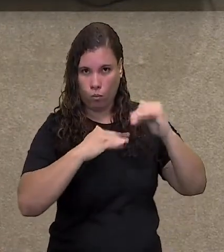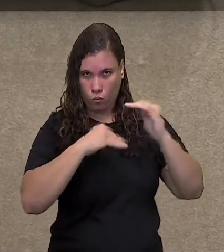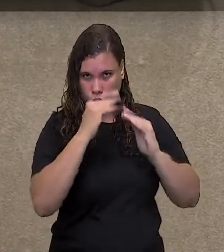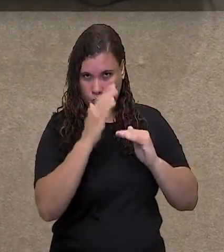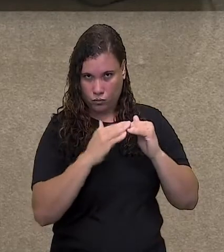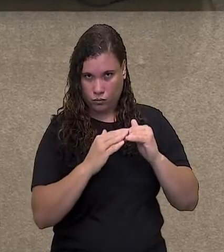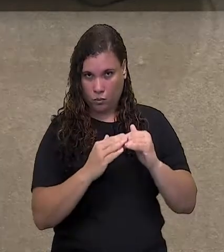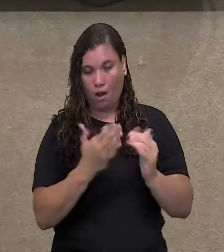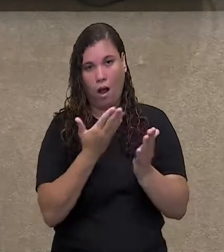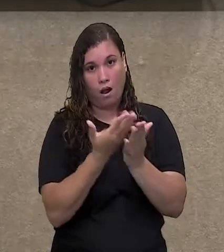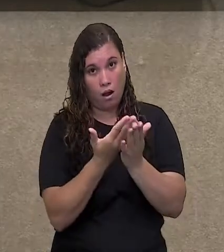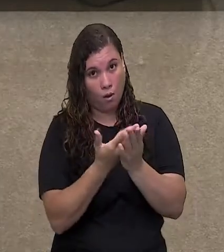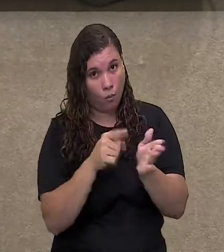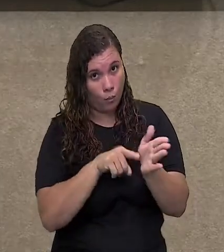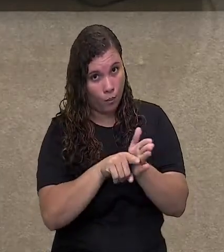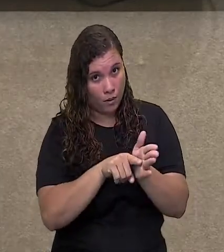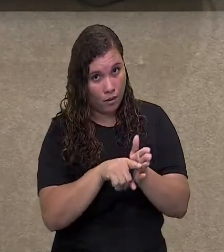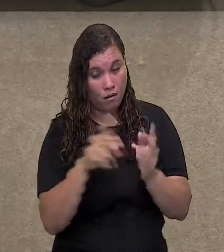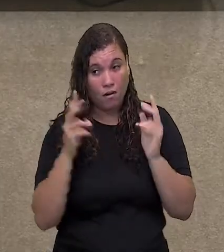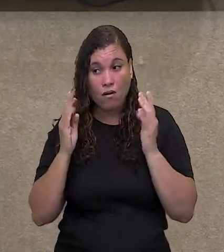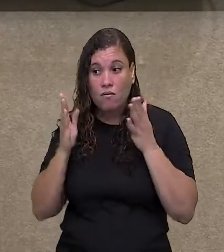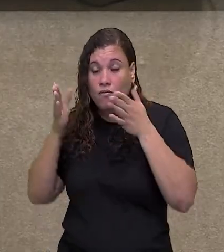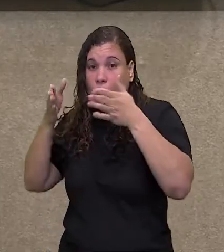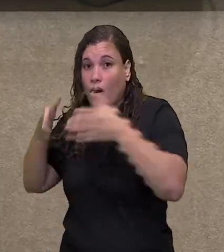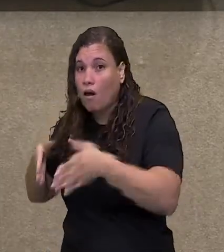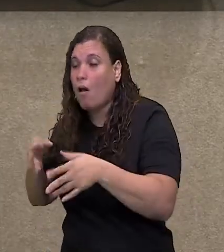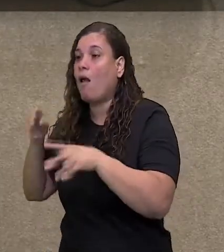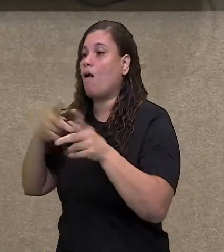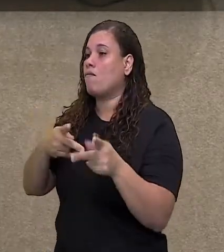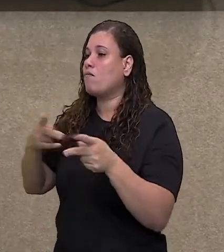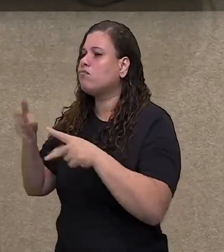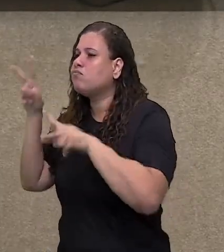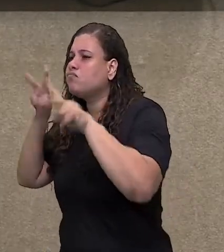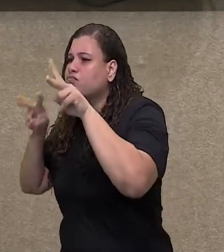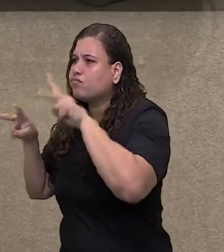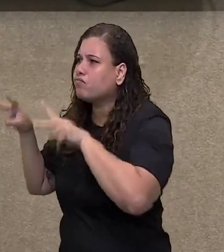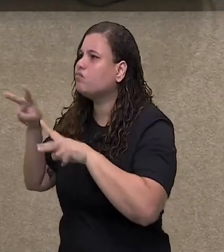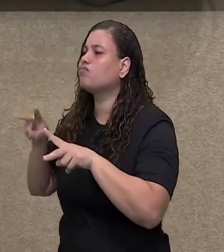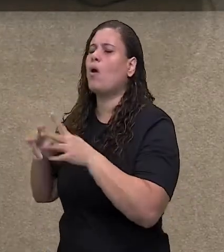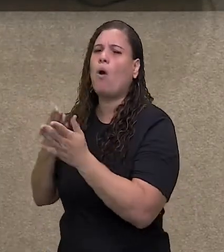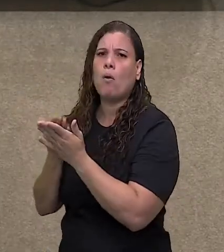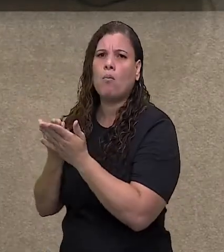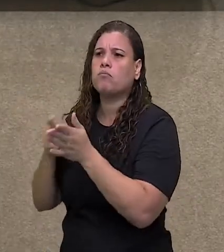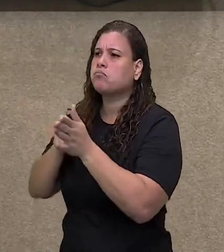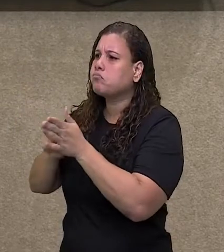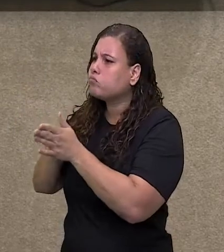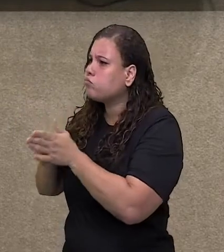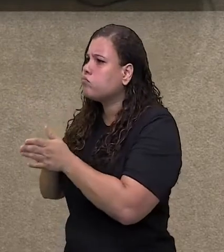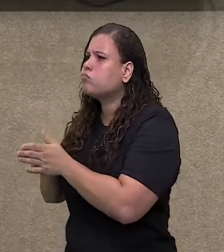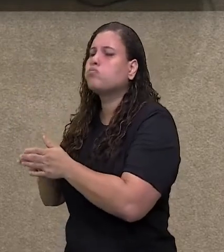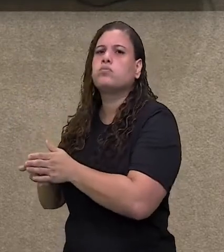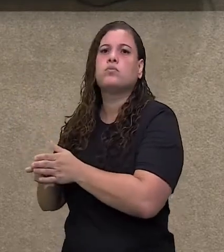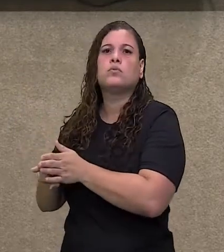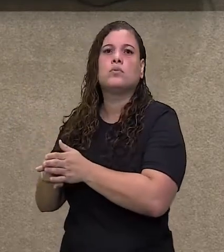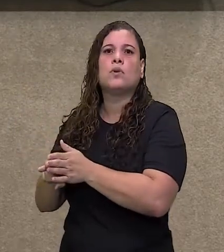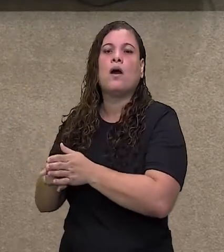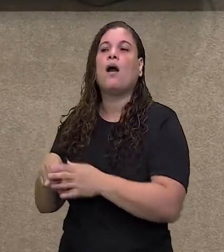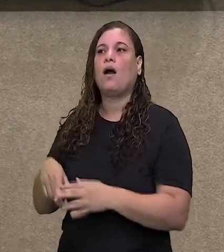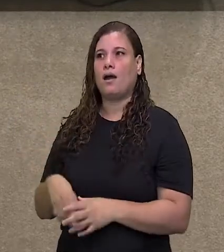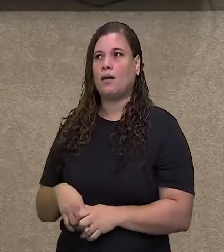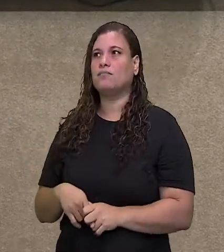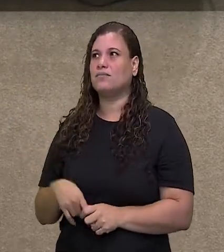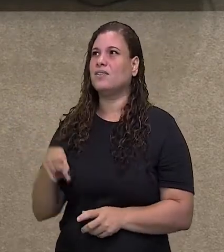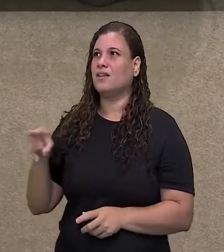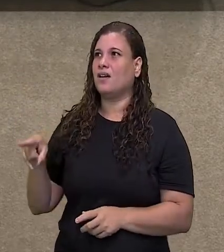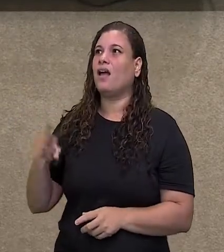todo um documento, identificando todas as situações que poderiam justificar que a